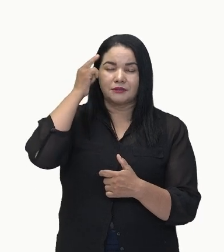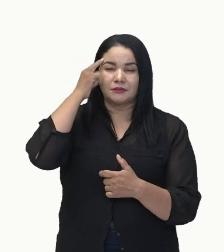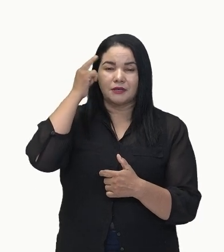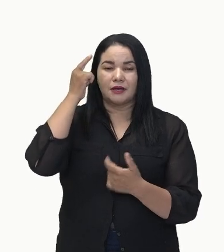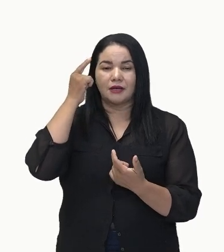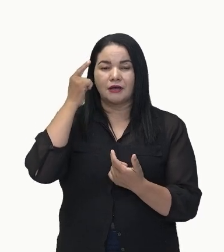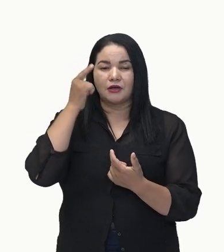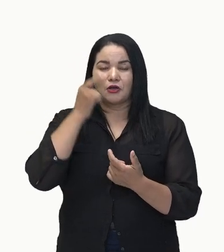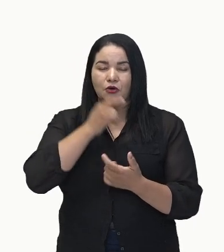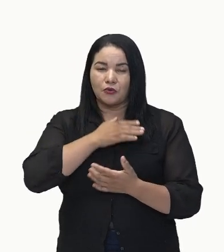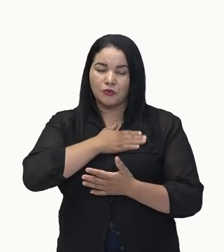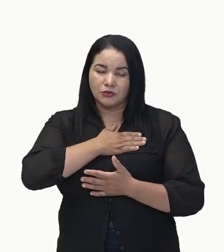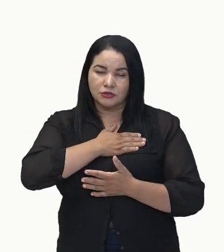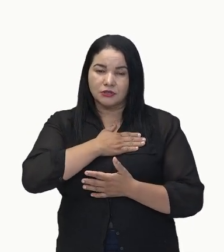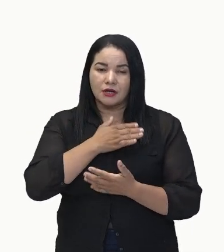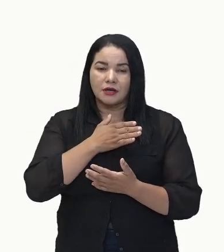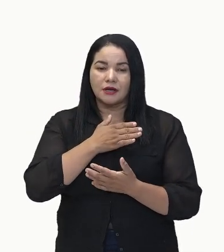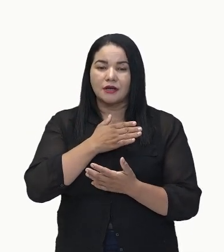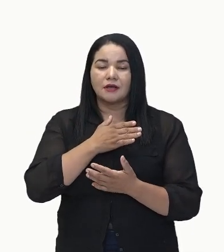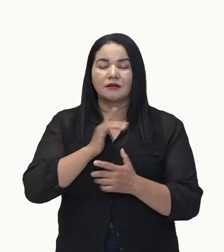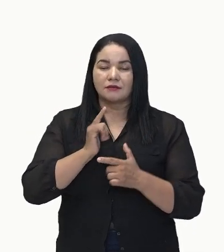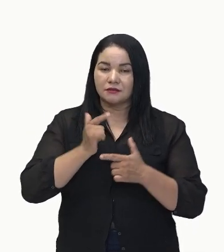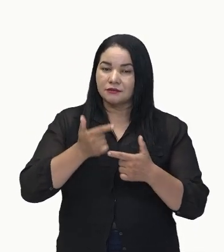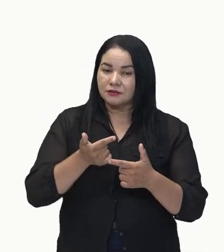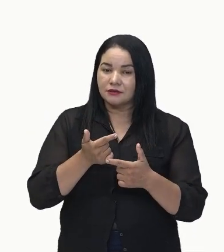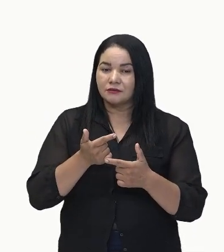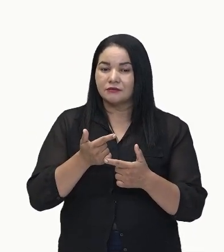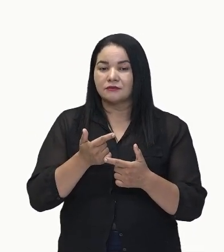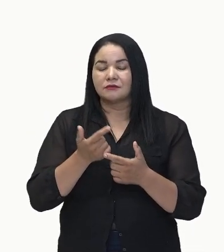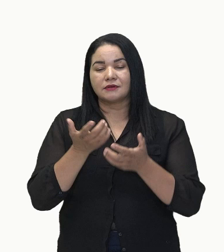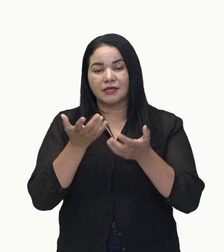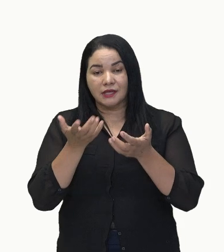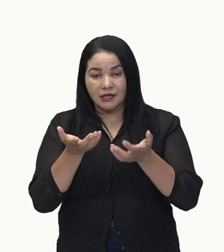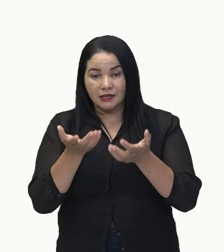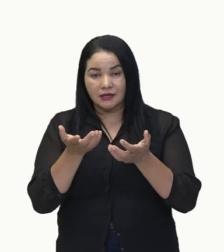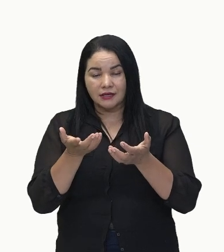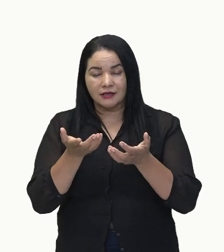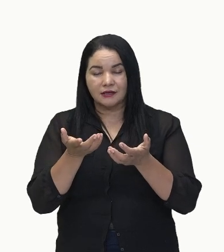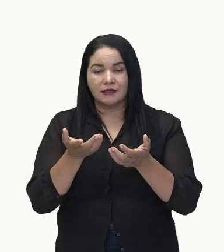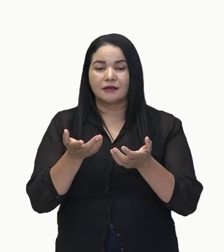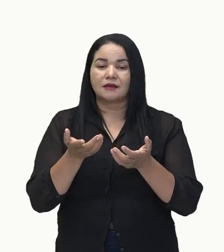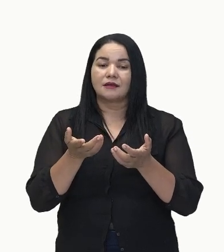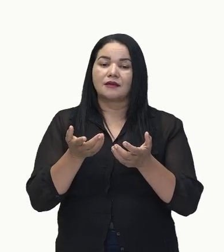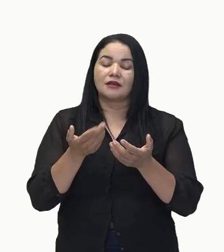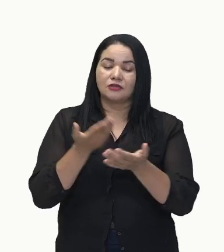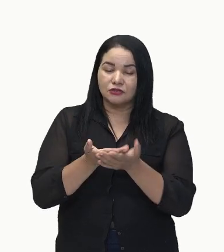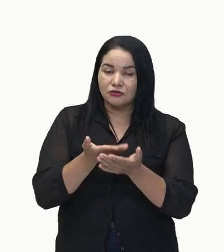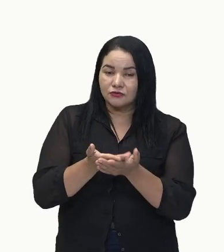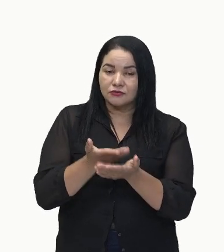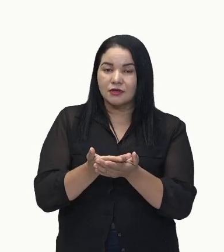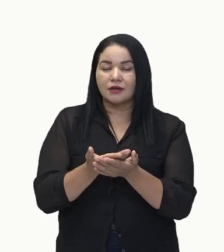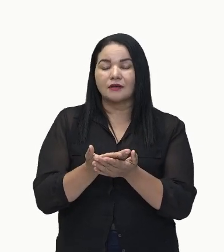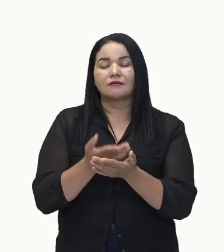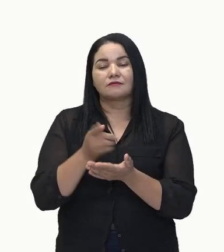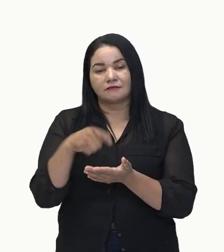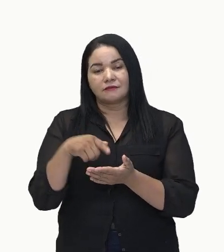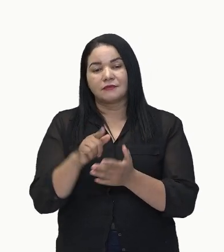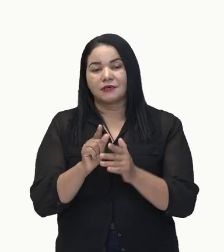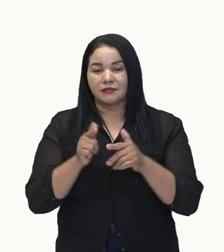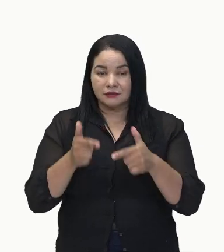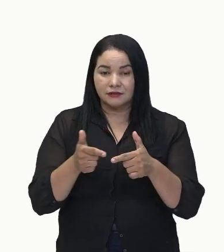gostar é uma ação também, querer é uma ação, estudar é uma ação, subir,